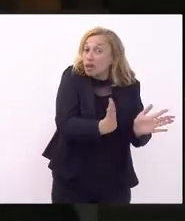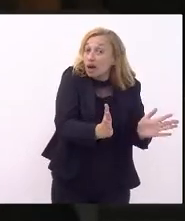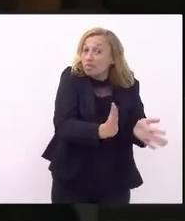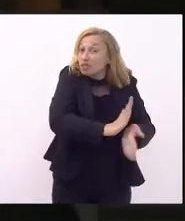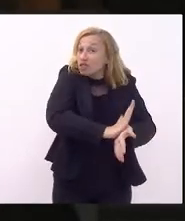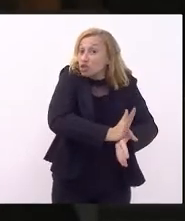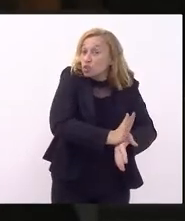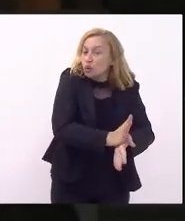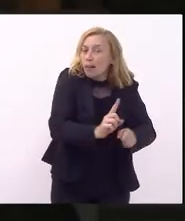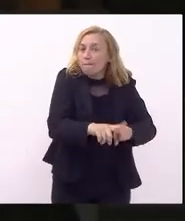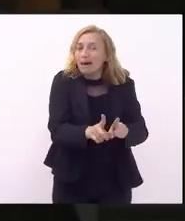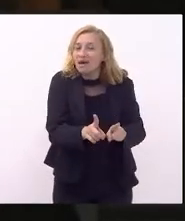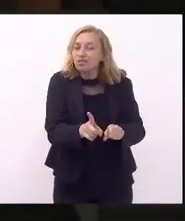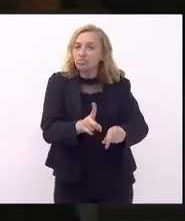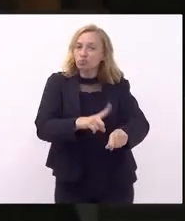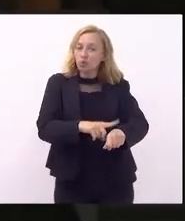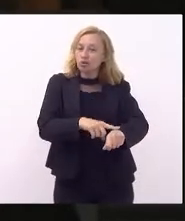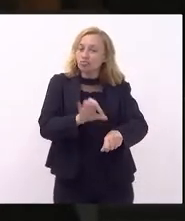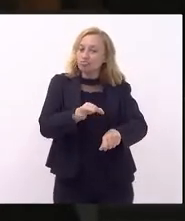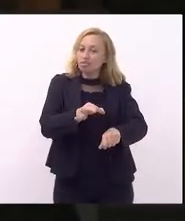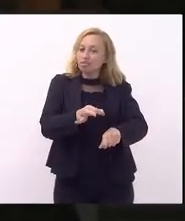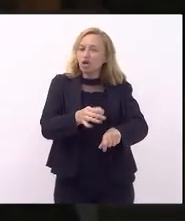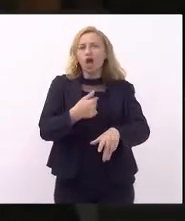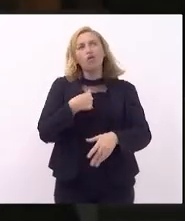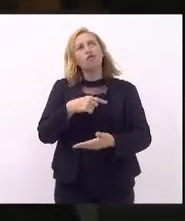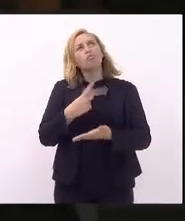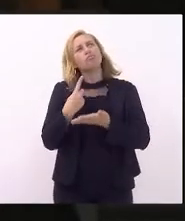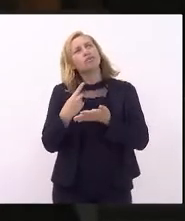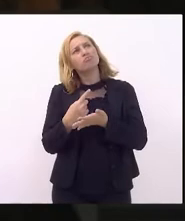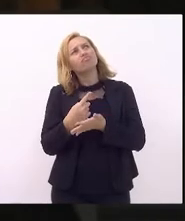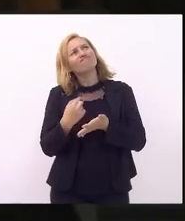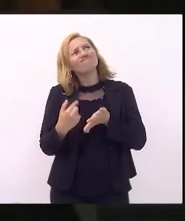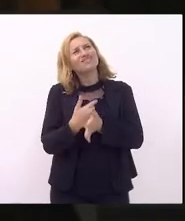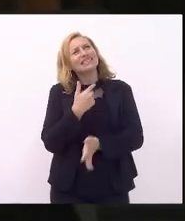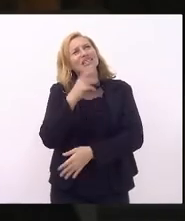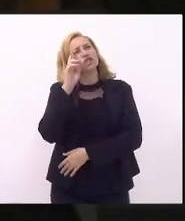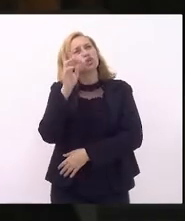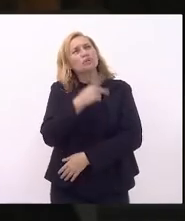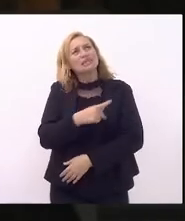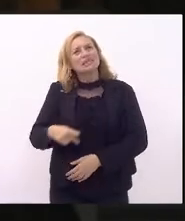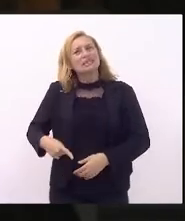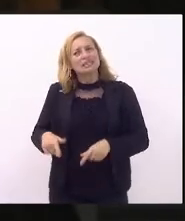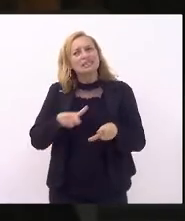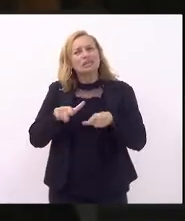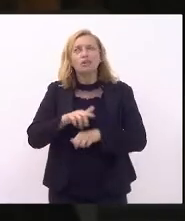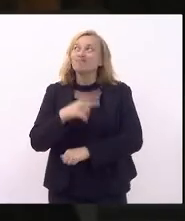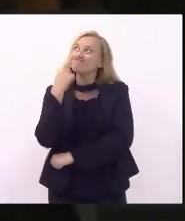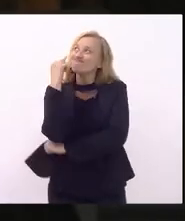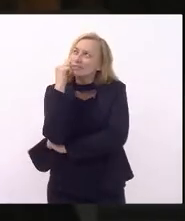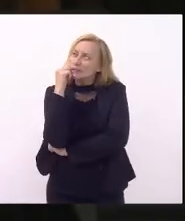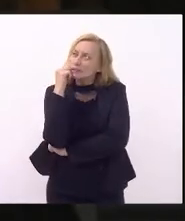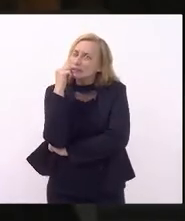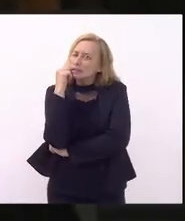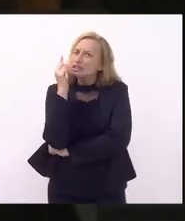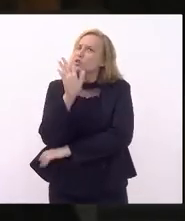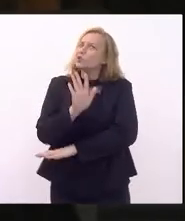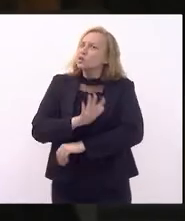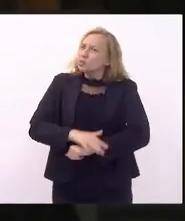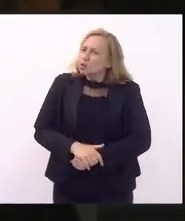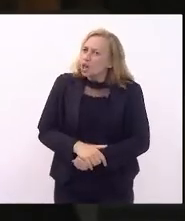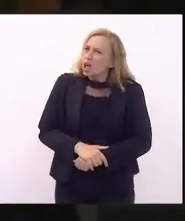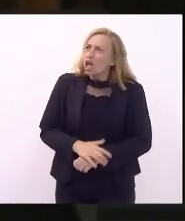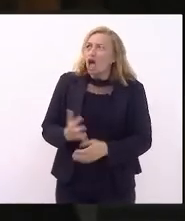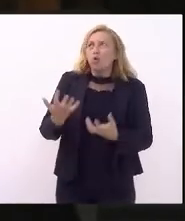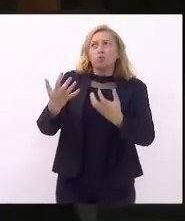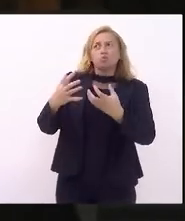mas, ao mesmo tempo, eu me pergunto, senhor presidente em exercício, se isso, e eu não